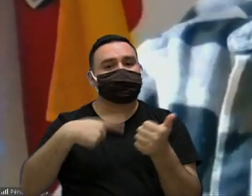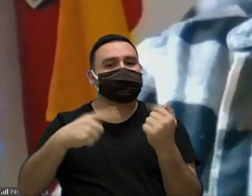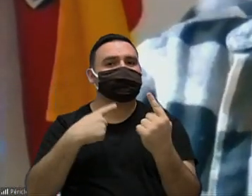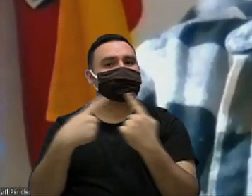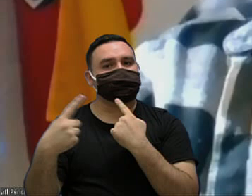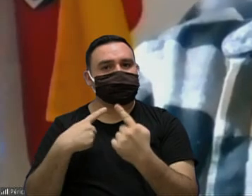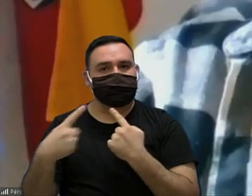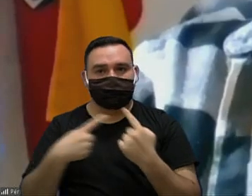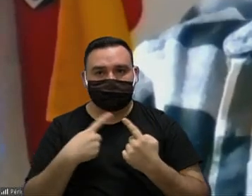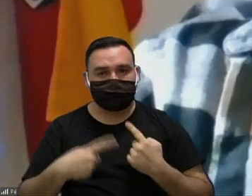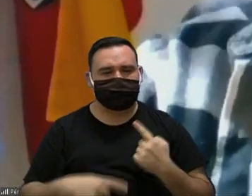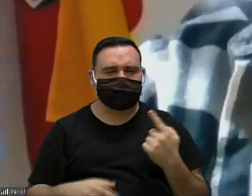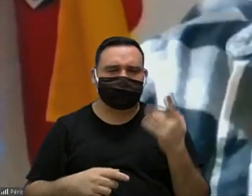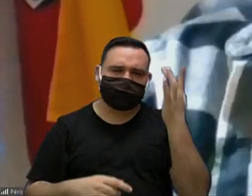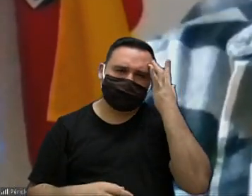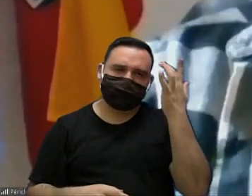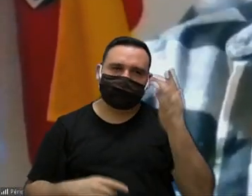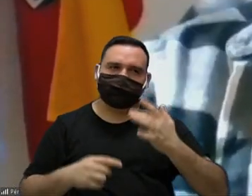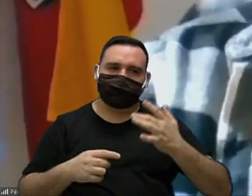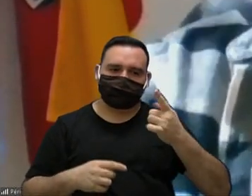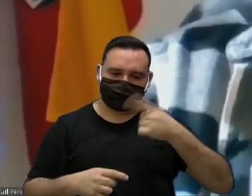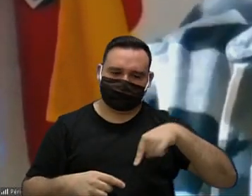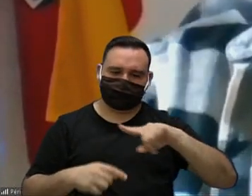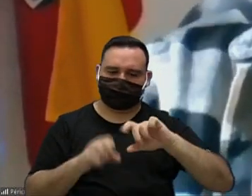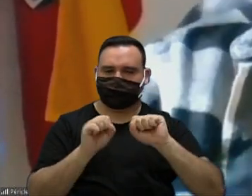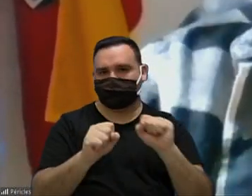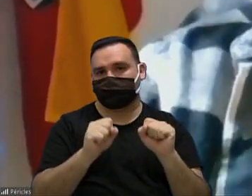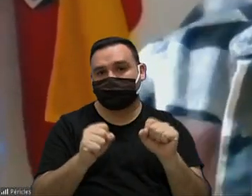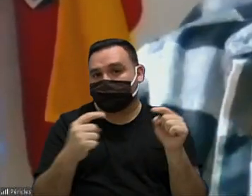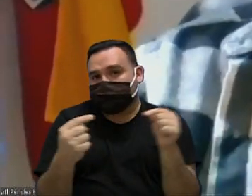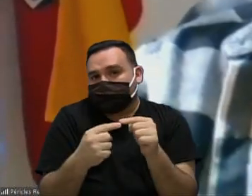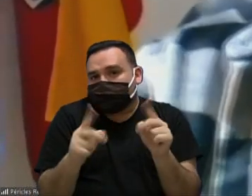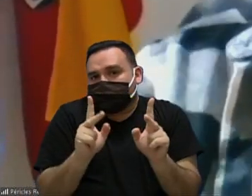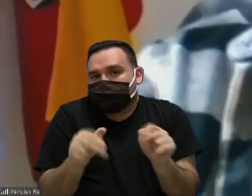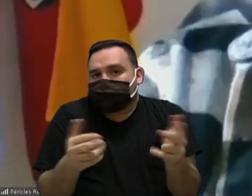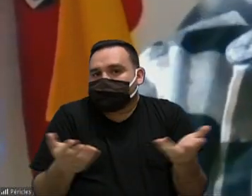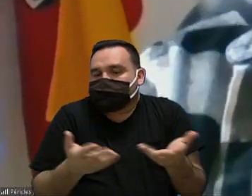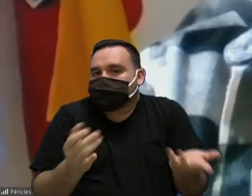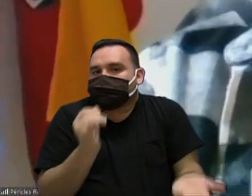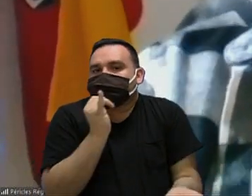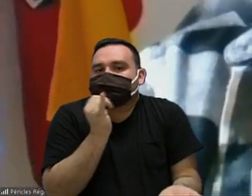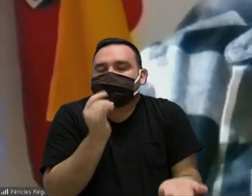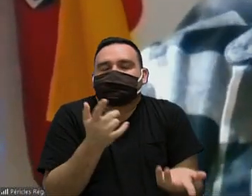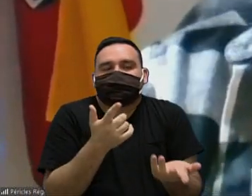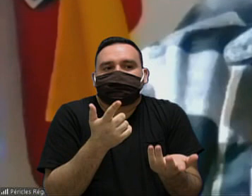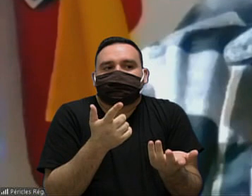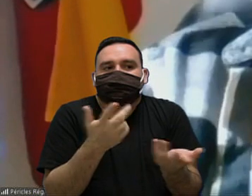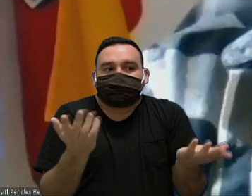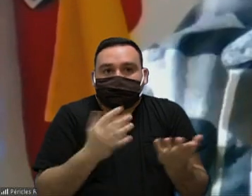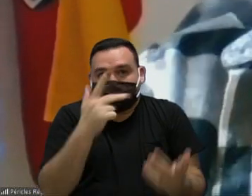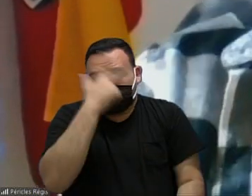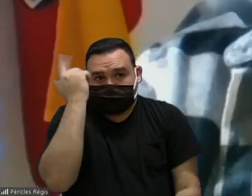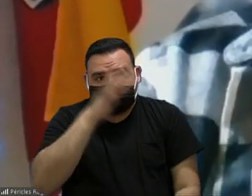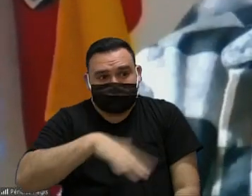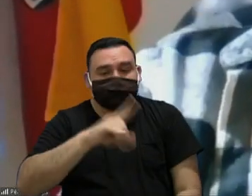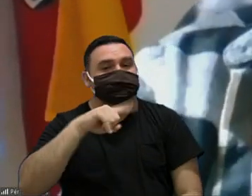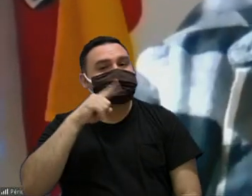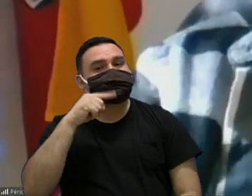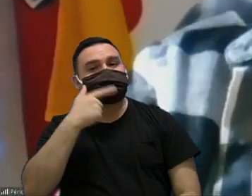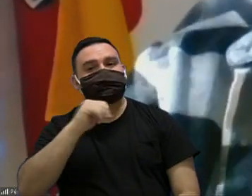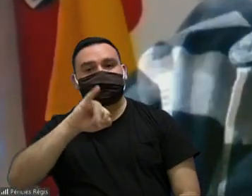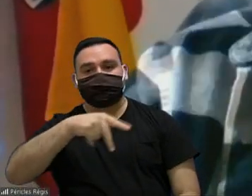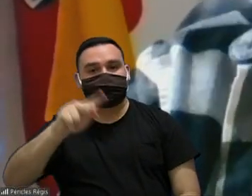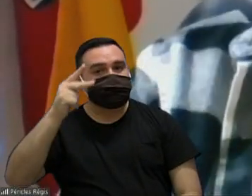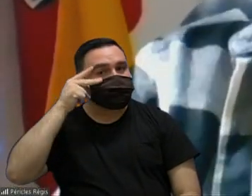é acredito que nós poderíamos fazer nesse sentido de de sanar as dúvidas do vereador João por